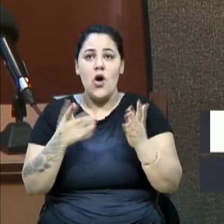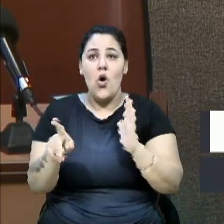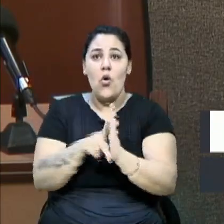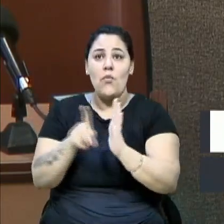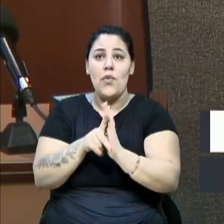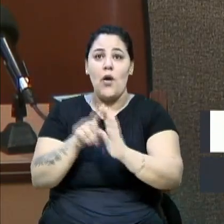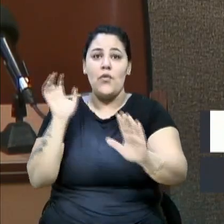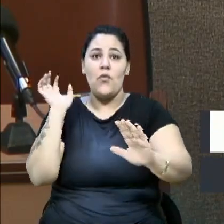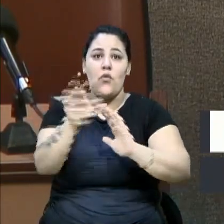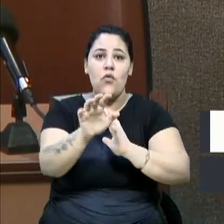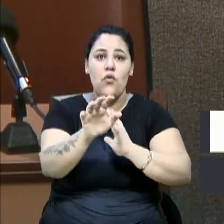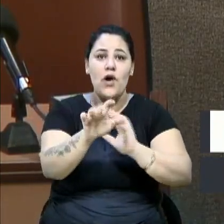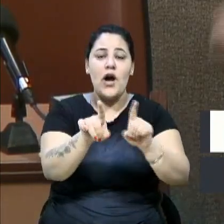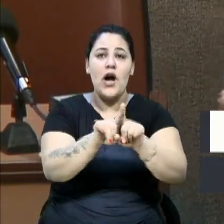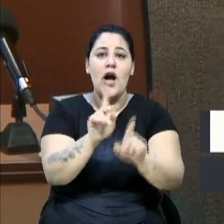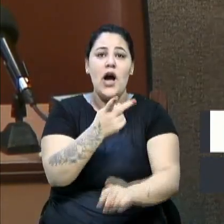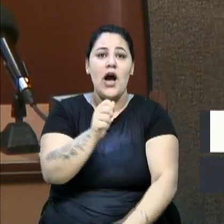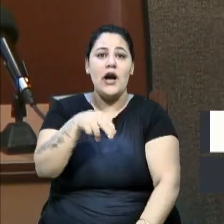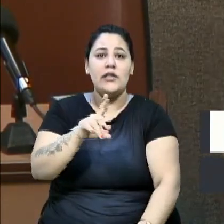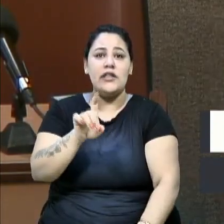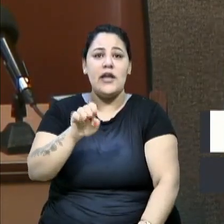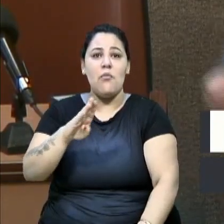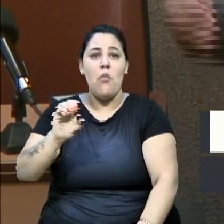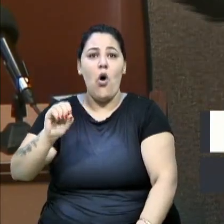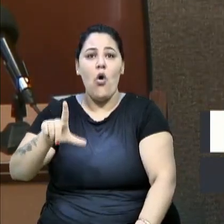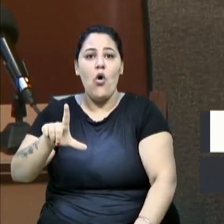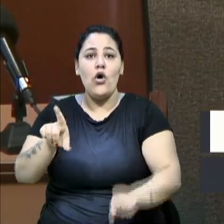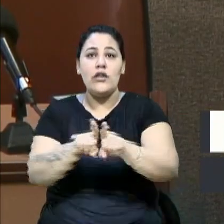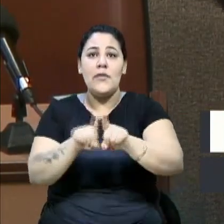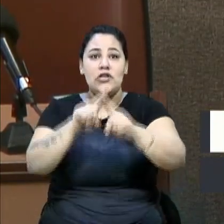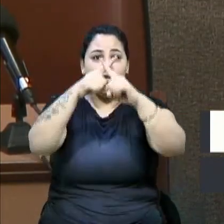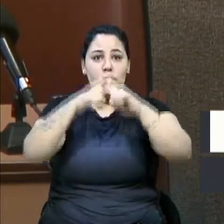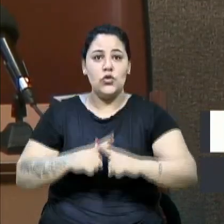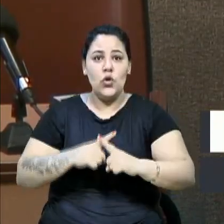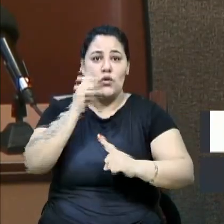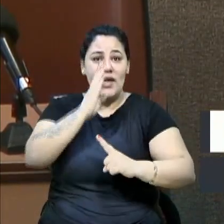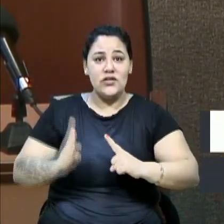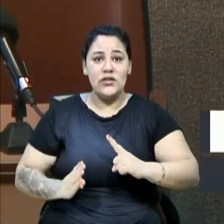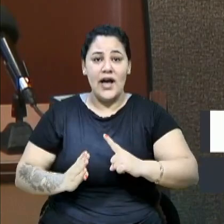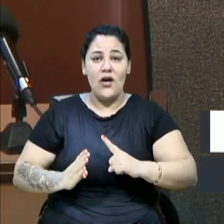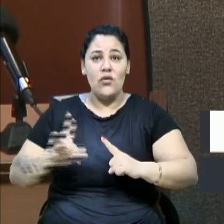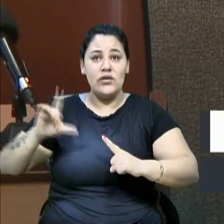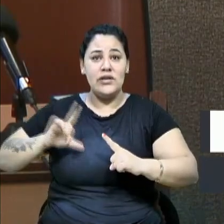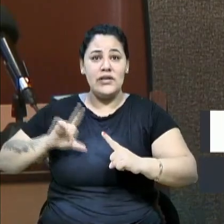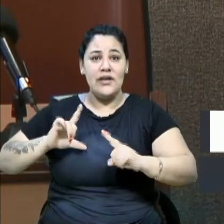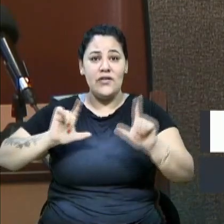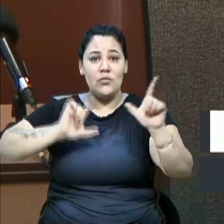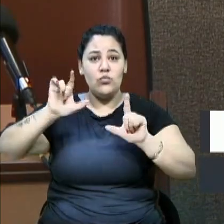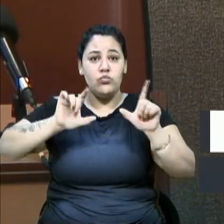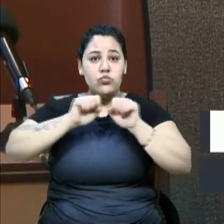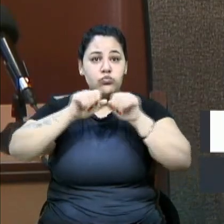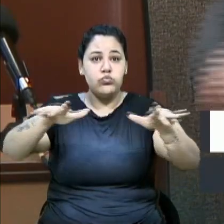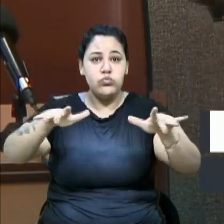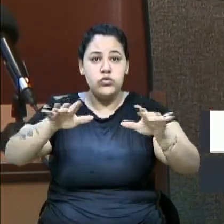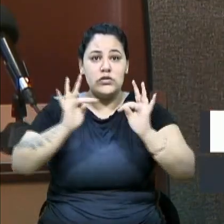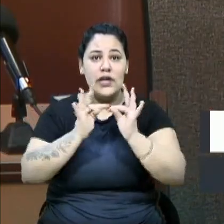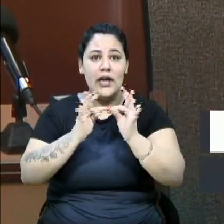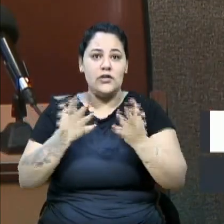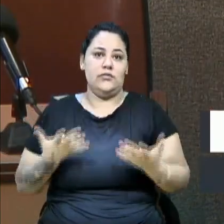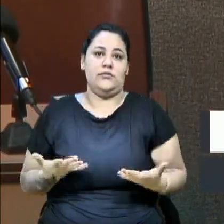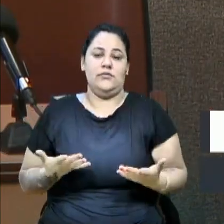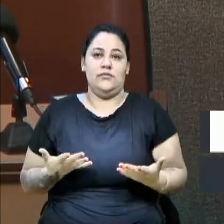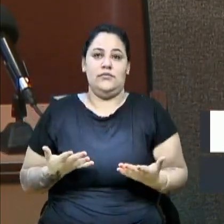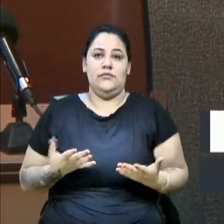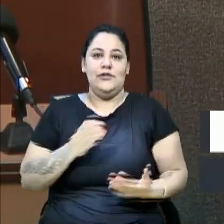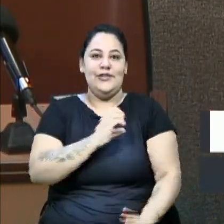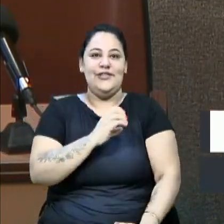o andebol feminino disputou a Liga Nacional, com transmissões, com o técnico, né, o Citon, bom, o Citon era técnico, o prevedor